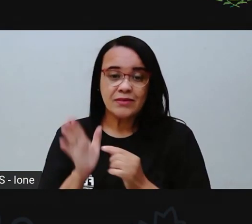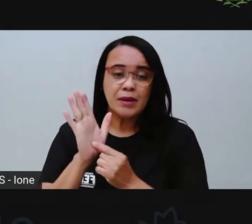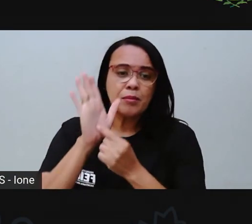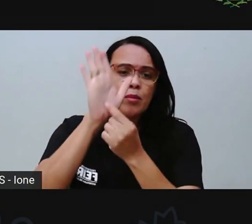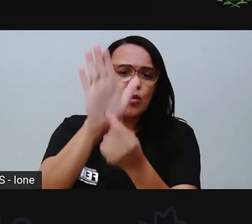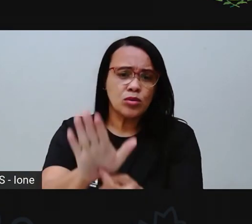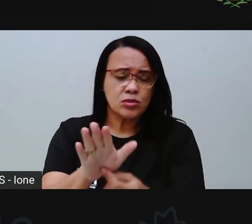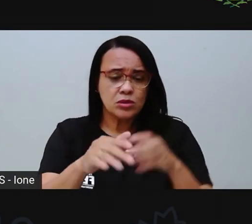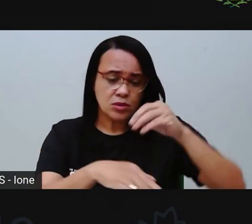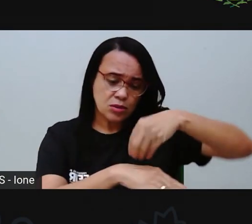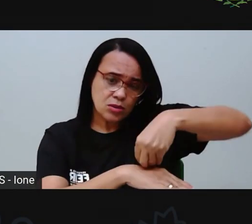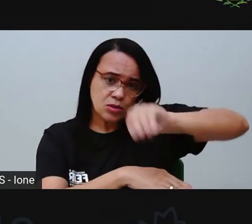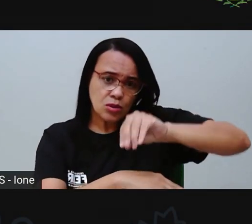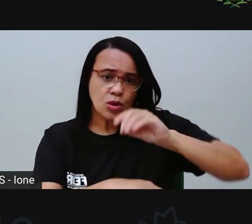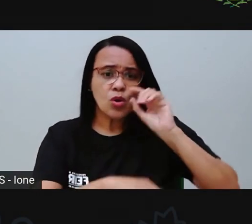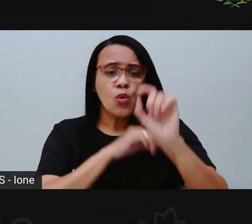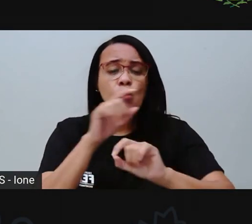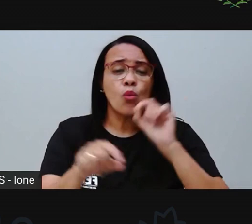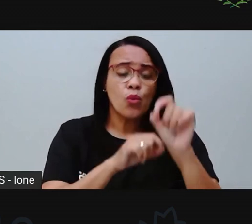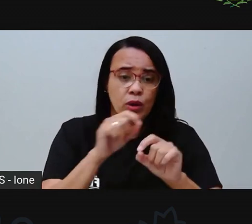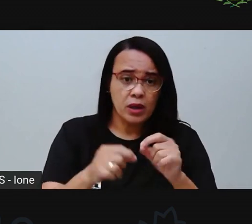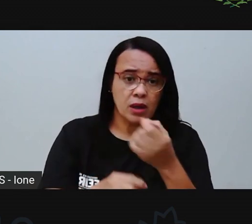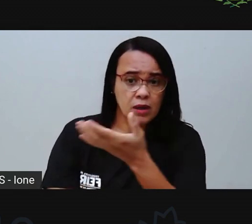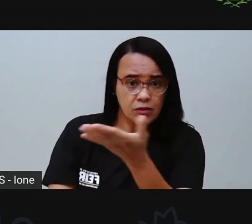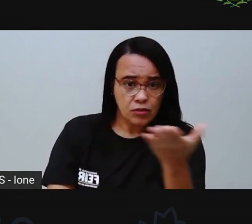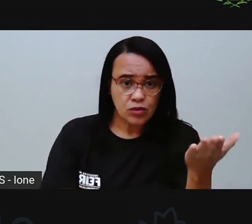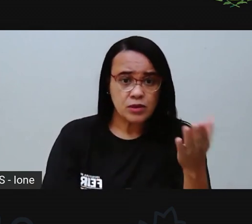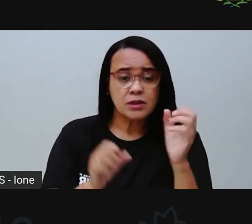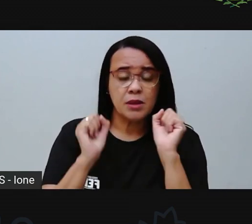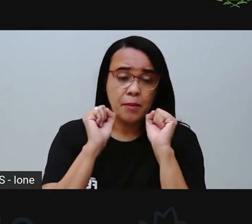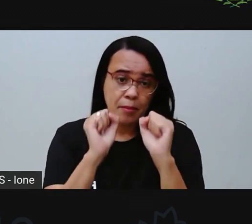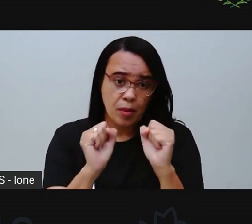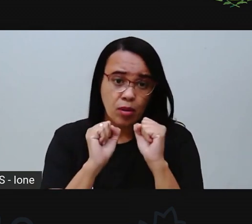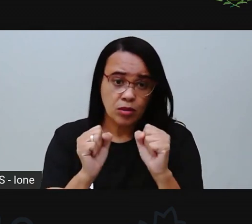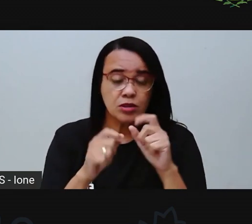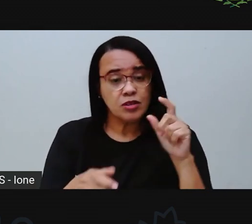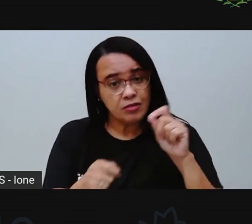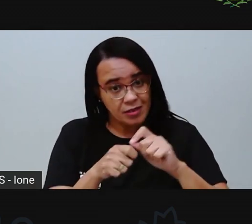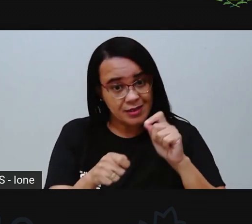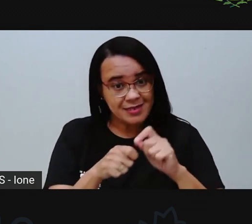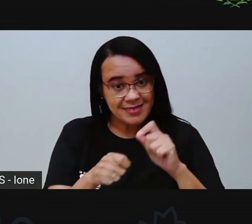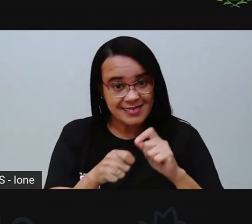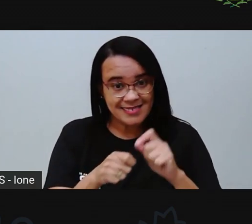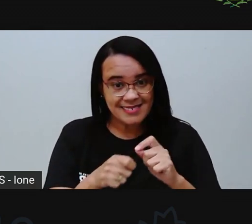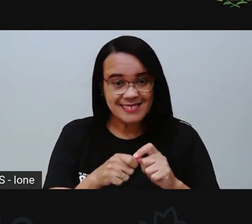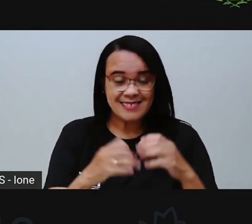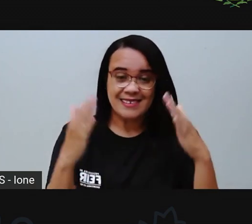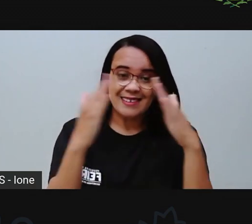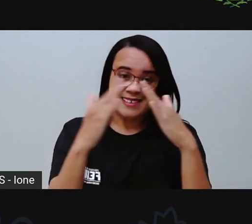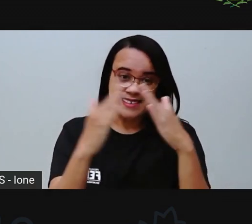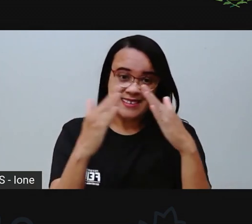uma sugestão de uma rotina que vocês podem confeccionar aí na casa de vocês, tá certo?